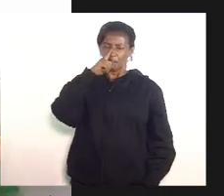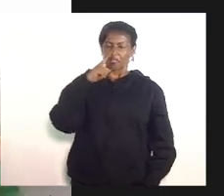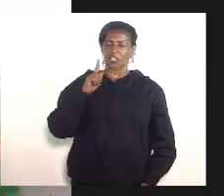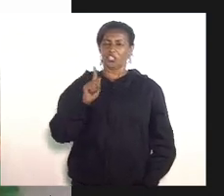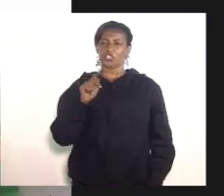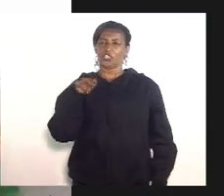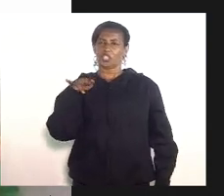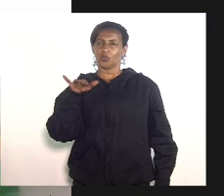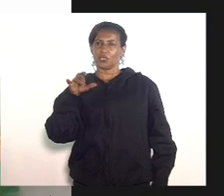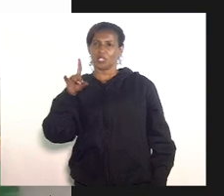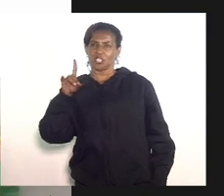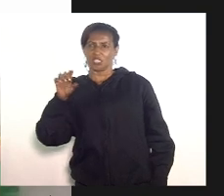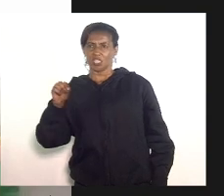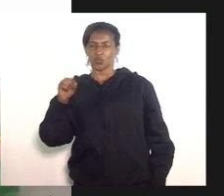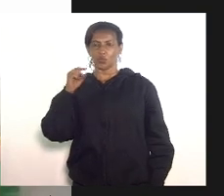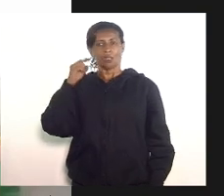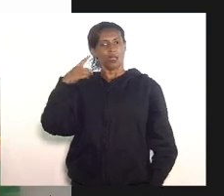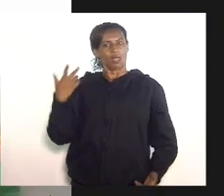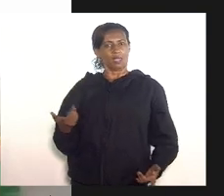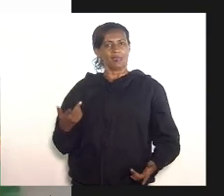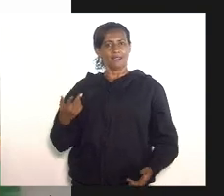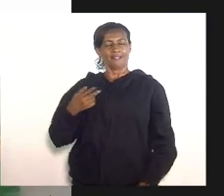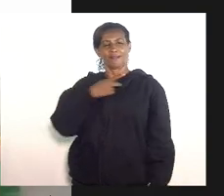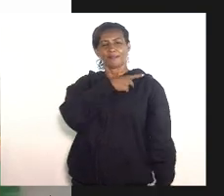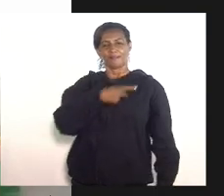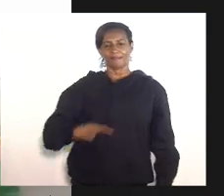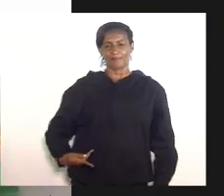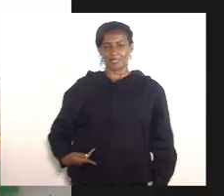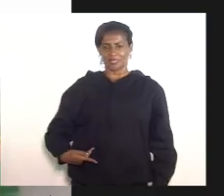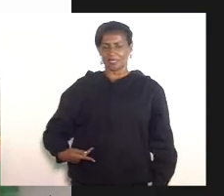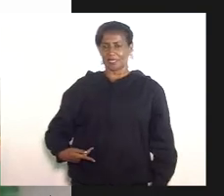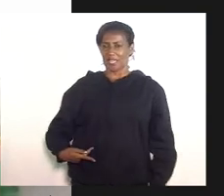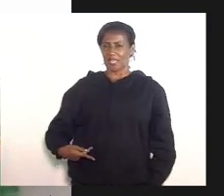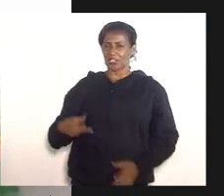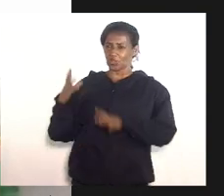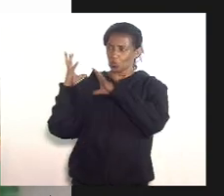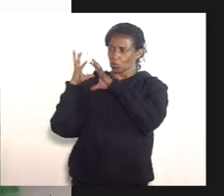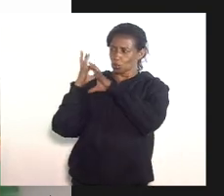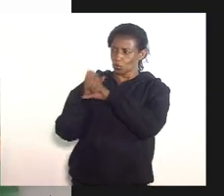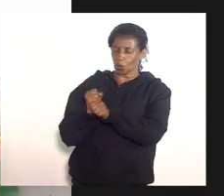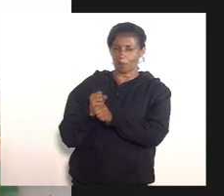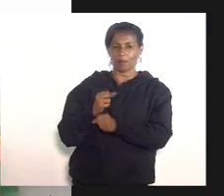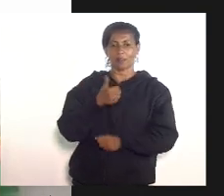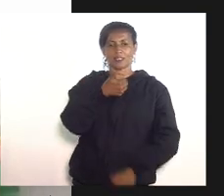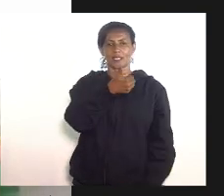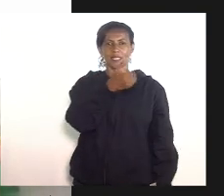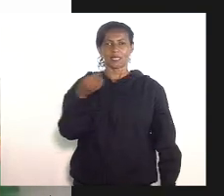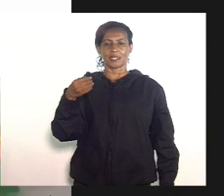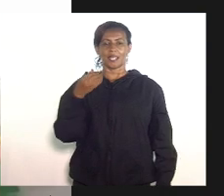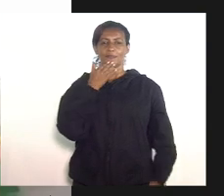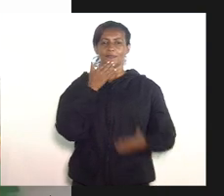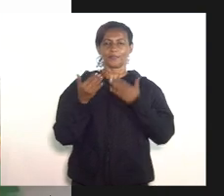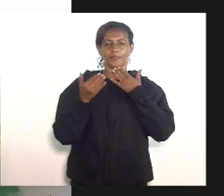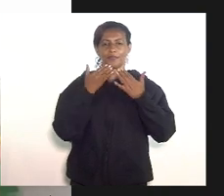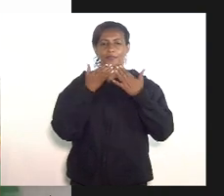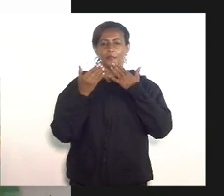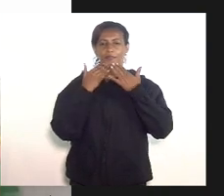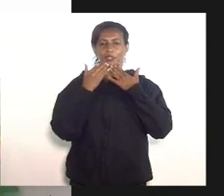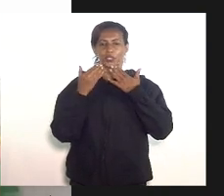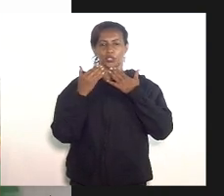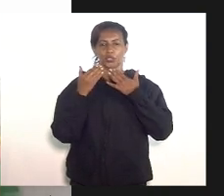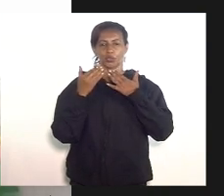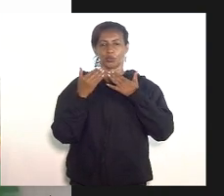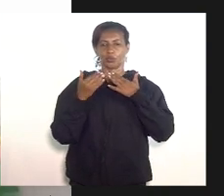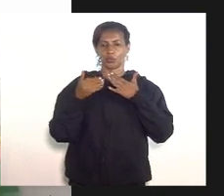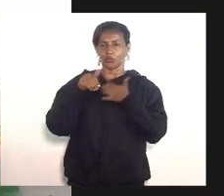é um presidente que acumula 100 pedidos mais de 100 pedidos de impeachment